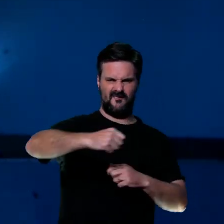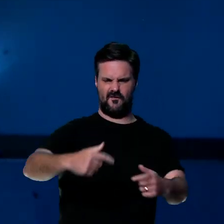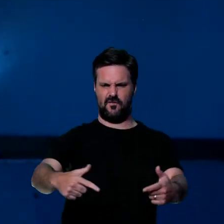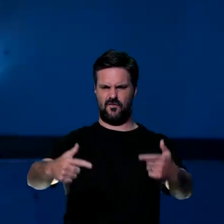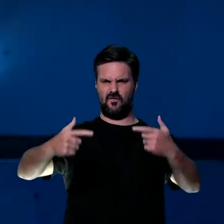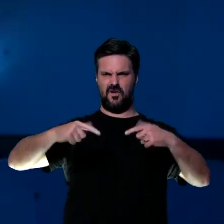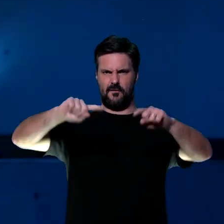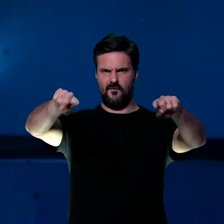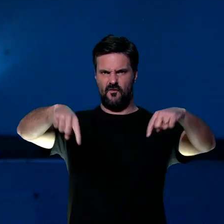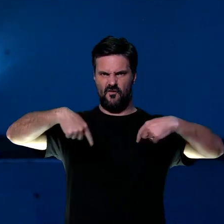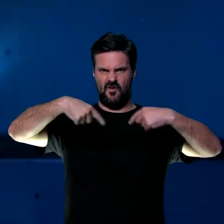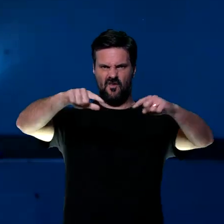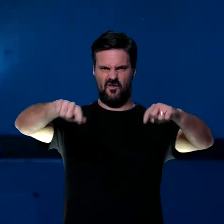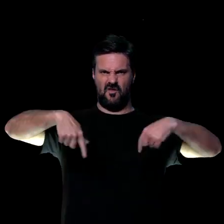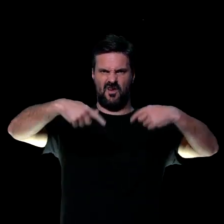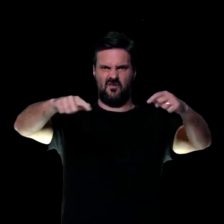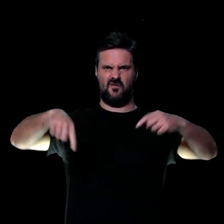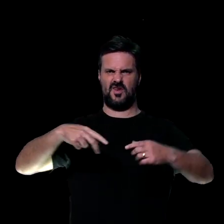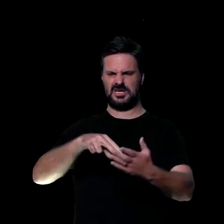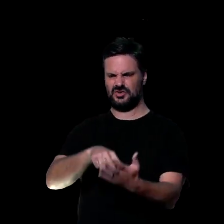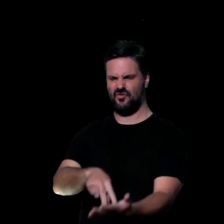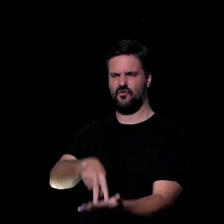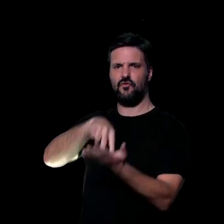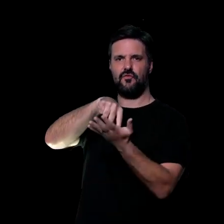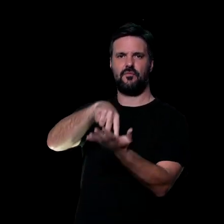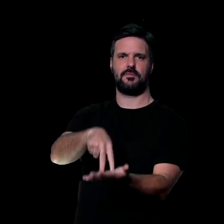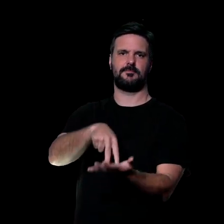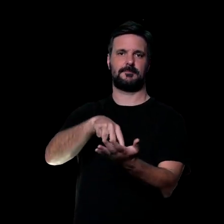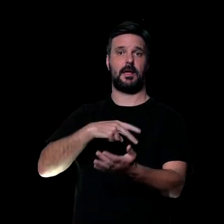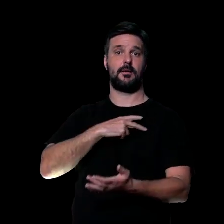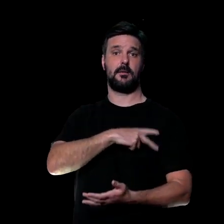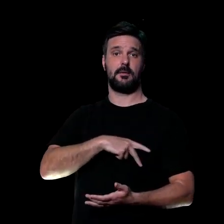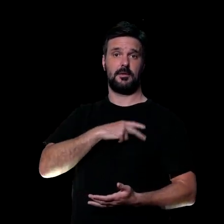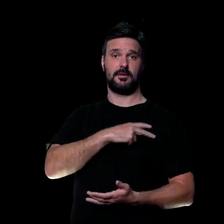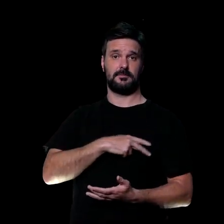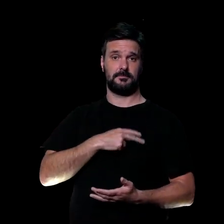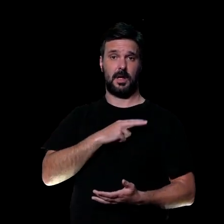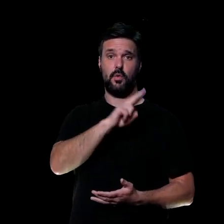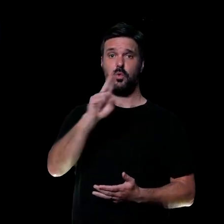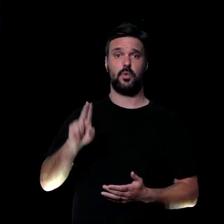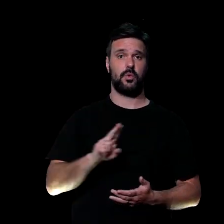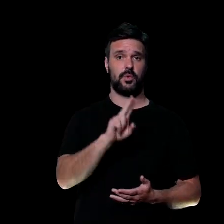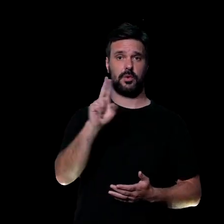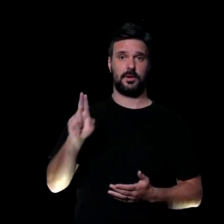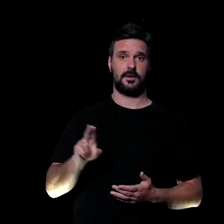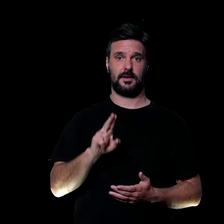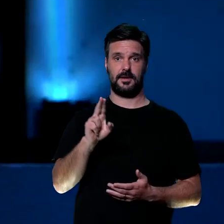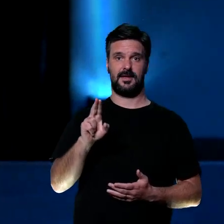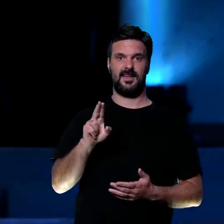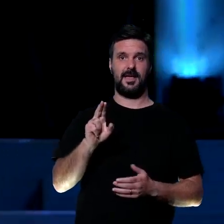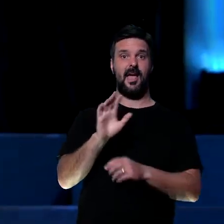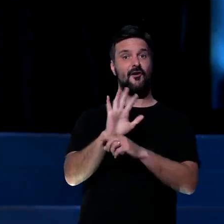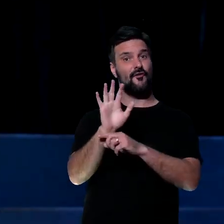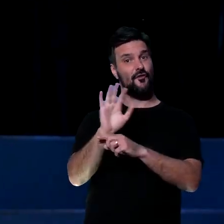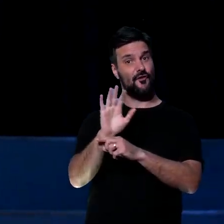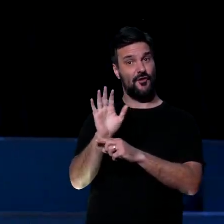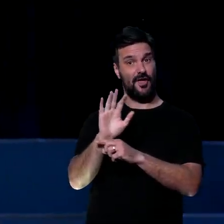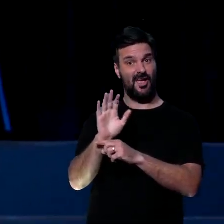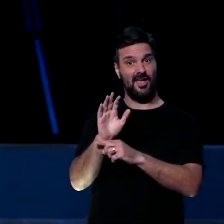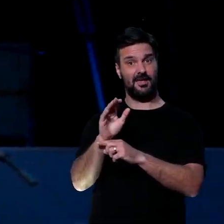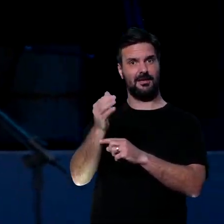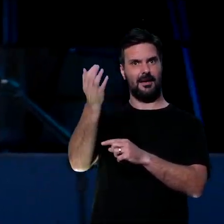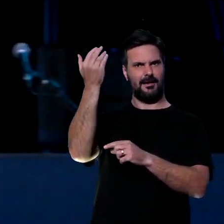confronto, é firmeza. É a palavra que Paulo usa. Eu não sei se você gosta de filmes épicos. Aqueles filmes que têm grandes